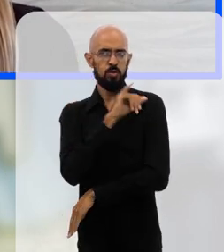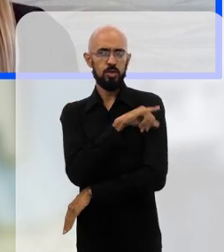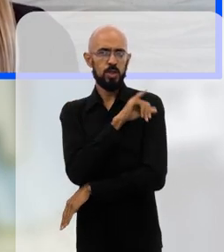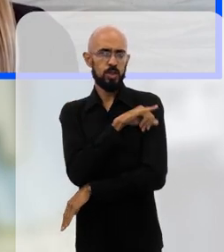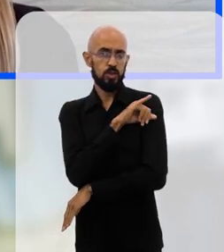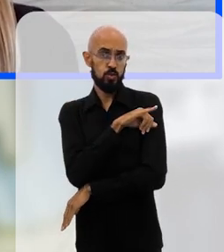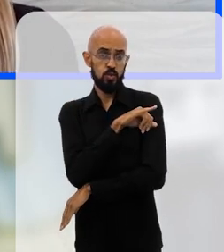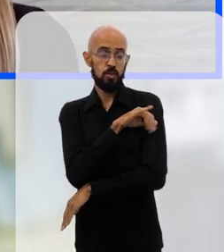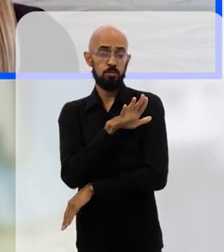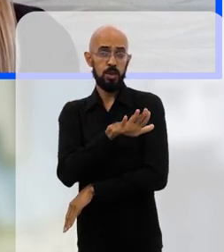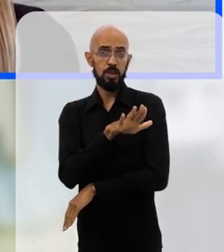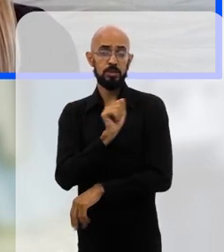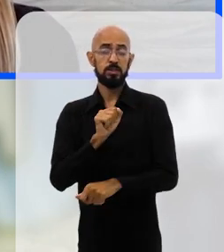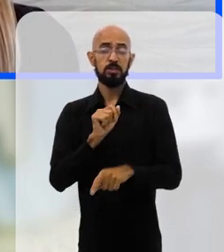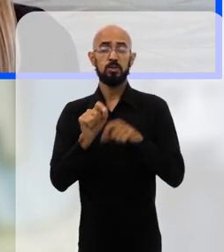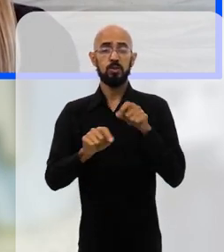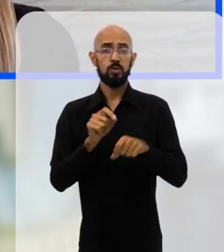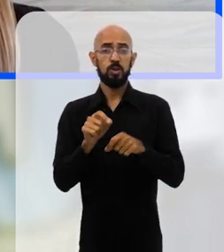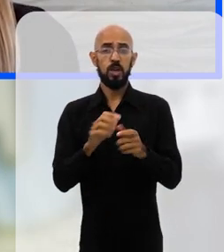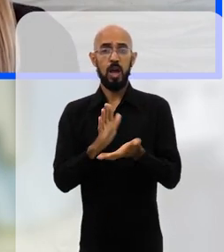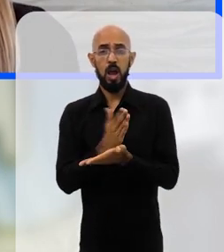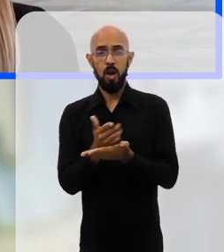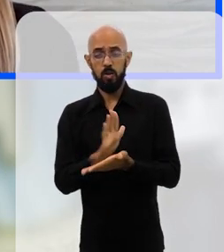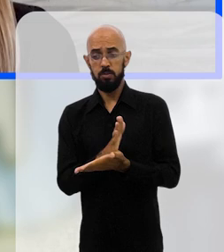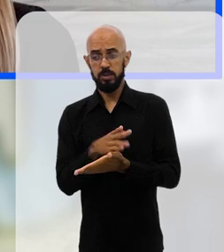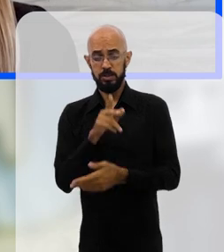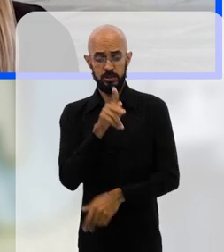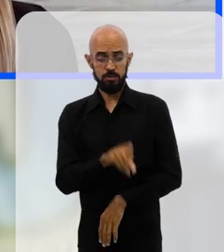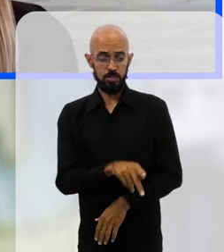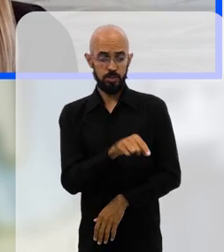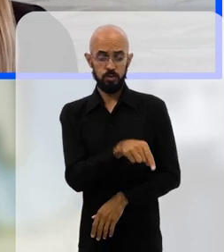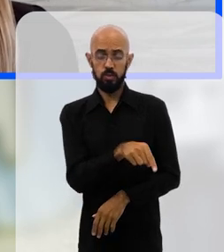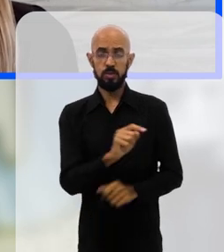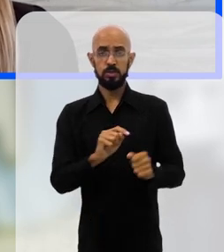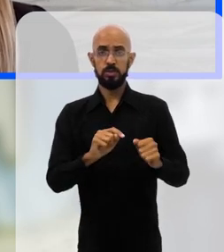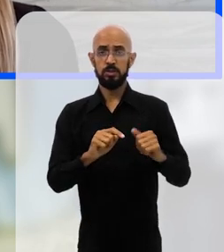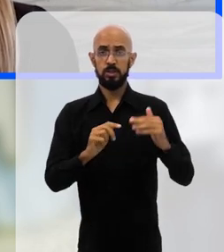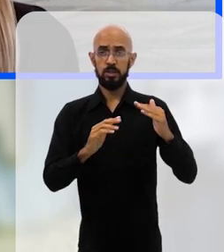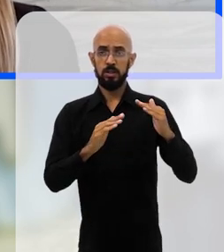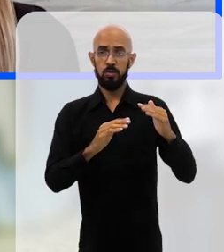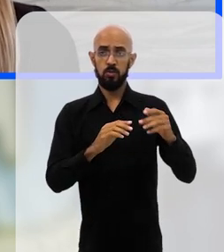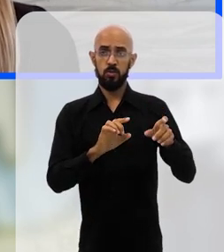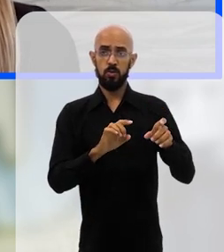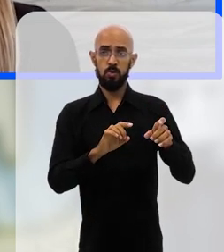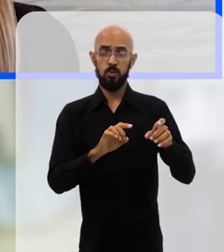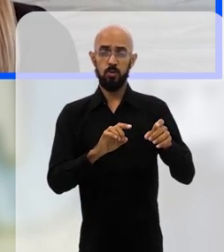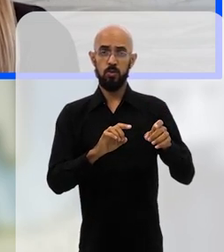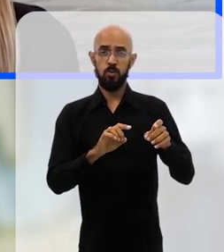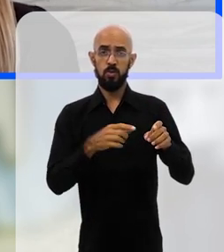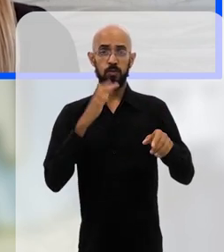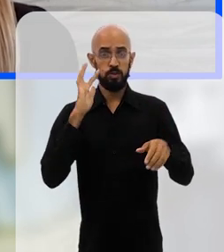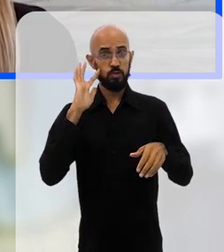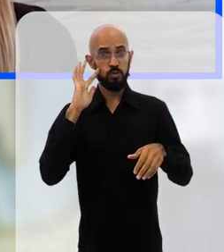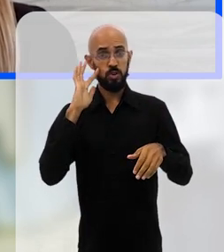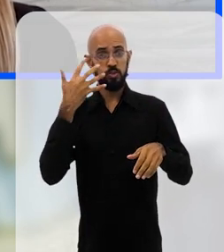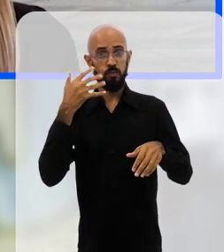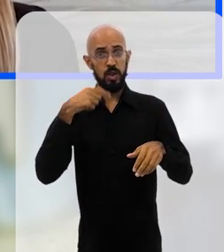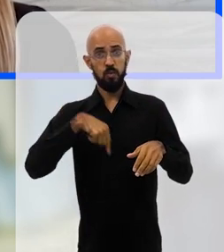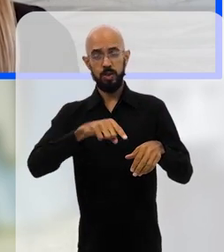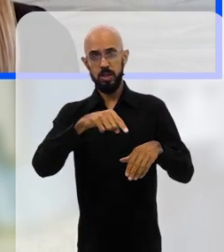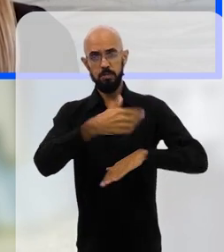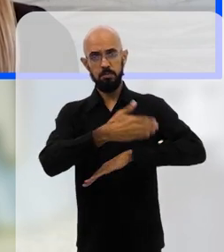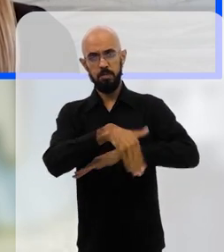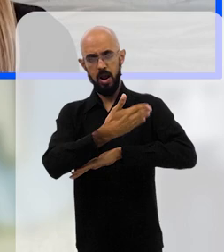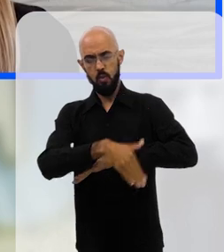São Paulo e no Rio de Janeiro, né. Uma parte considerável dessas pessoas que estão, foram para